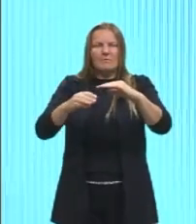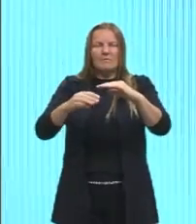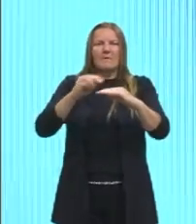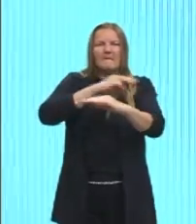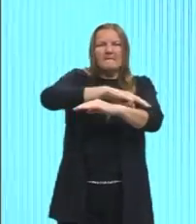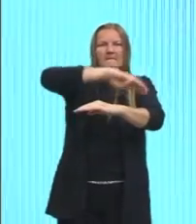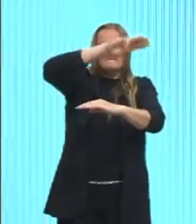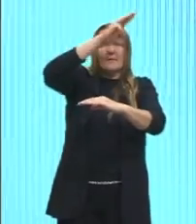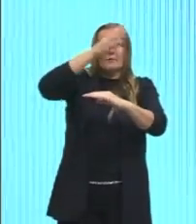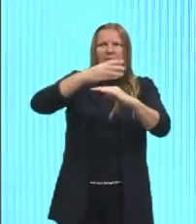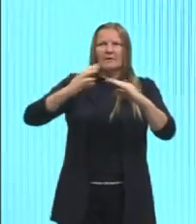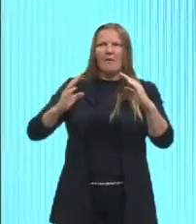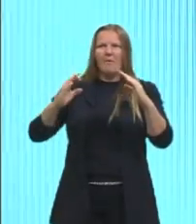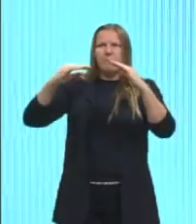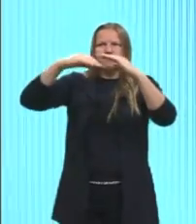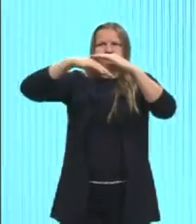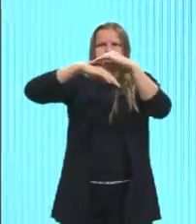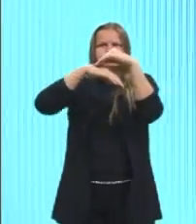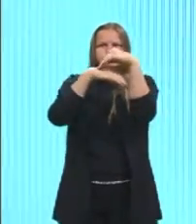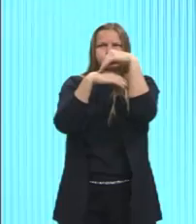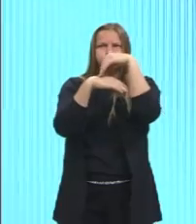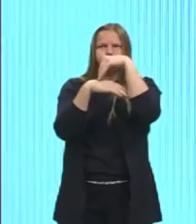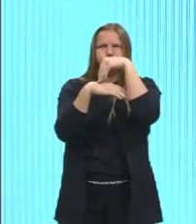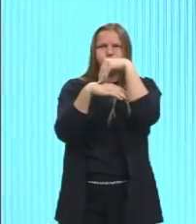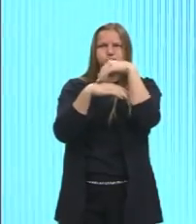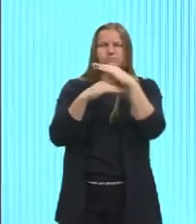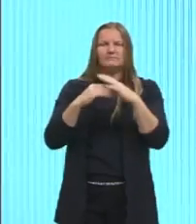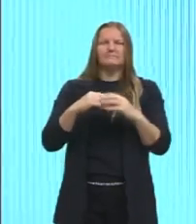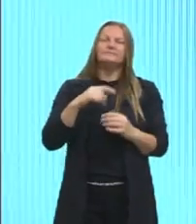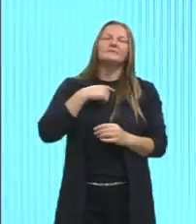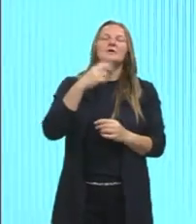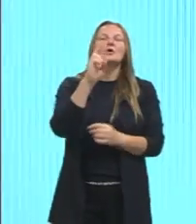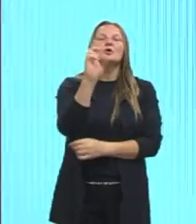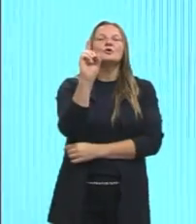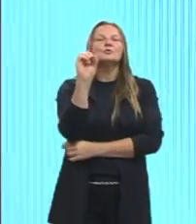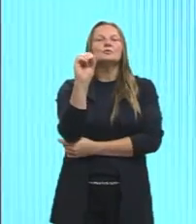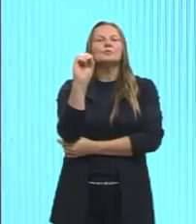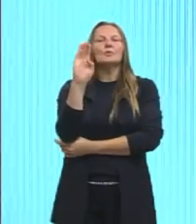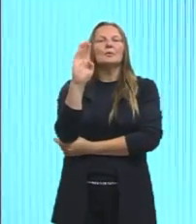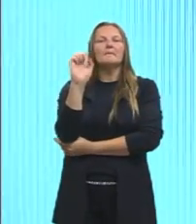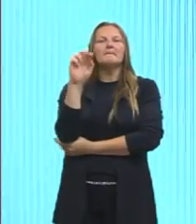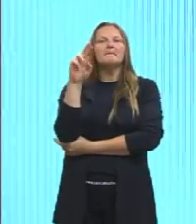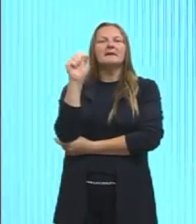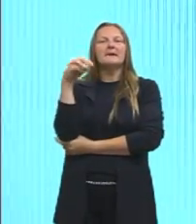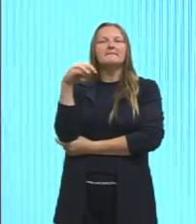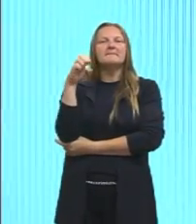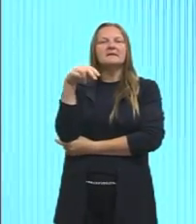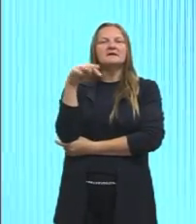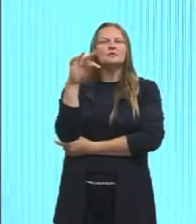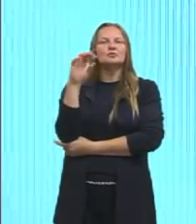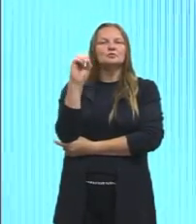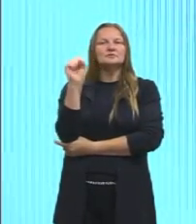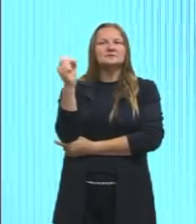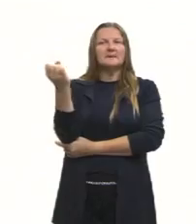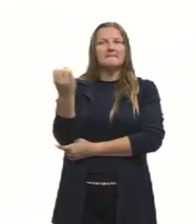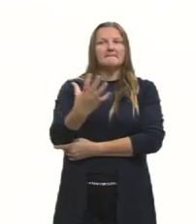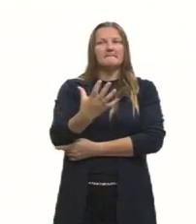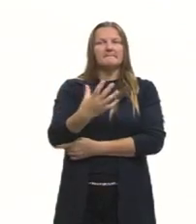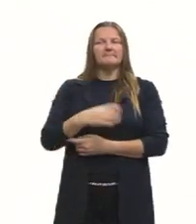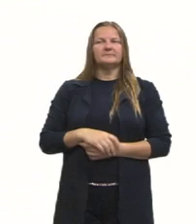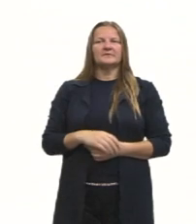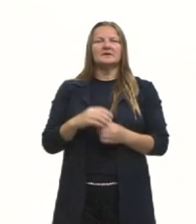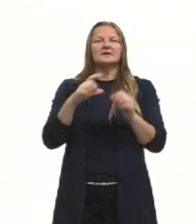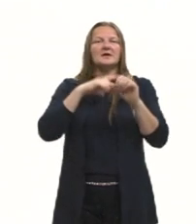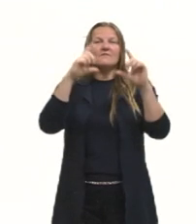E aí nós vamos ter dobramentos modernos. Nós chamamos isso de dobramentos modernos. A figura B aqui embaixo vai